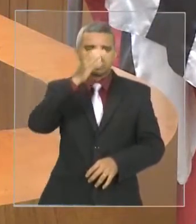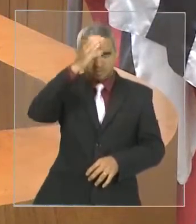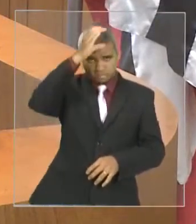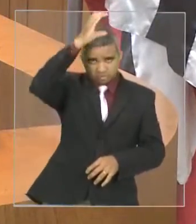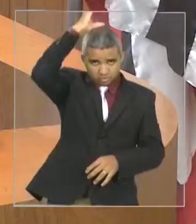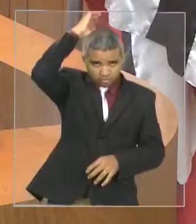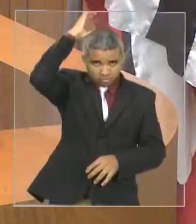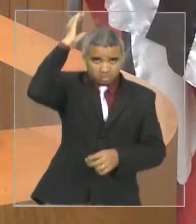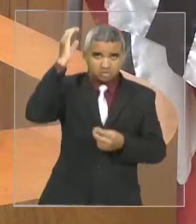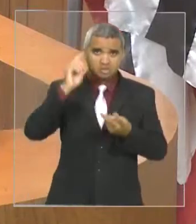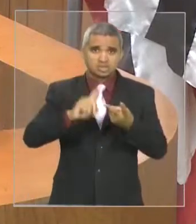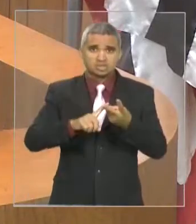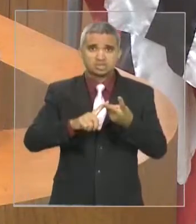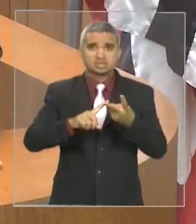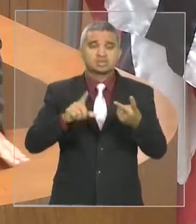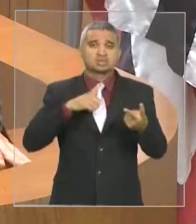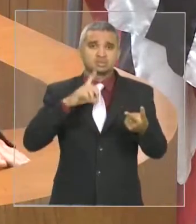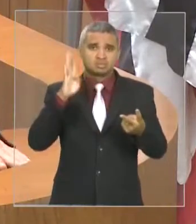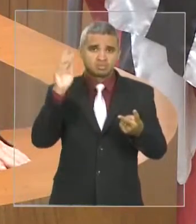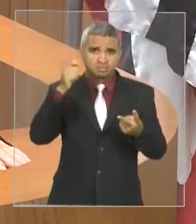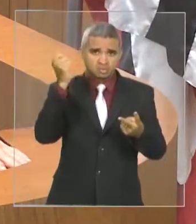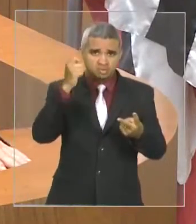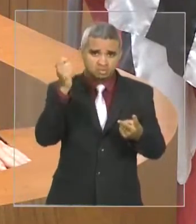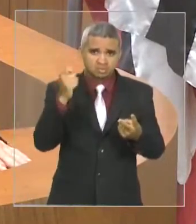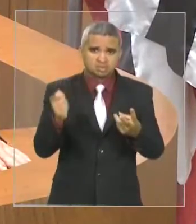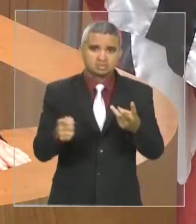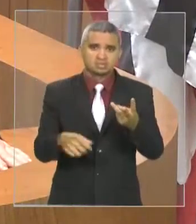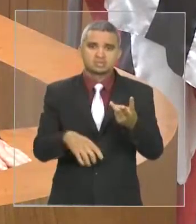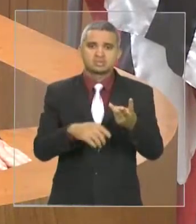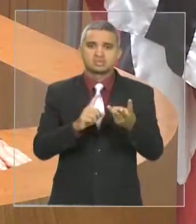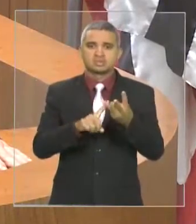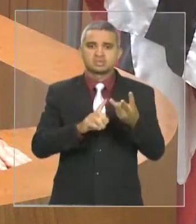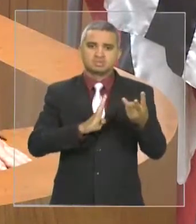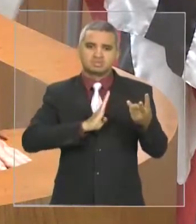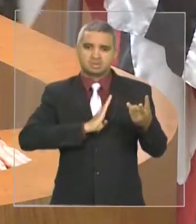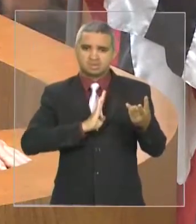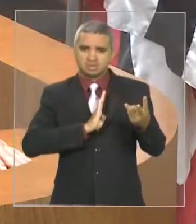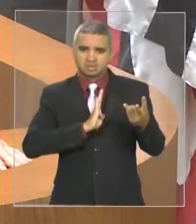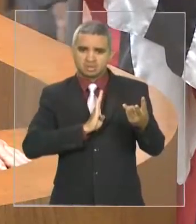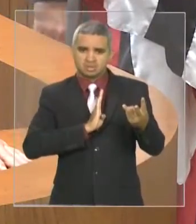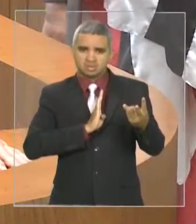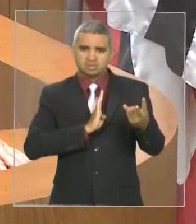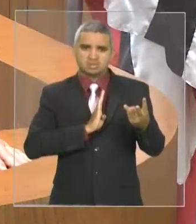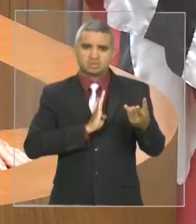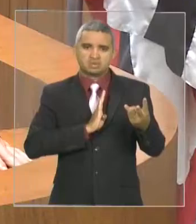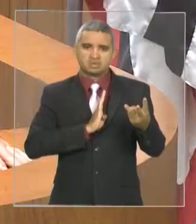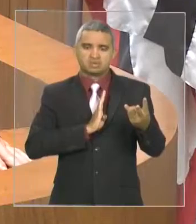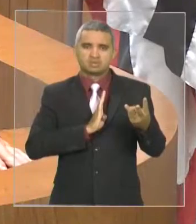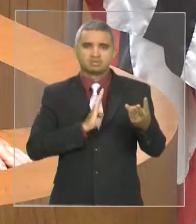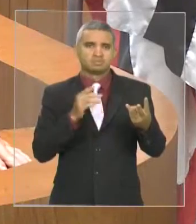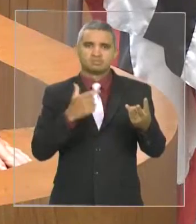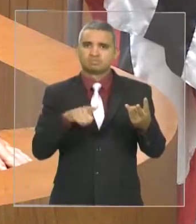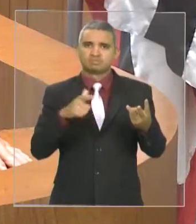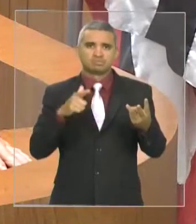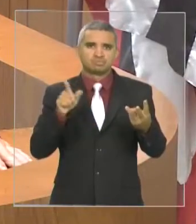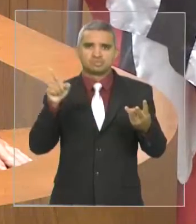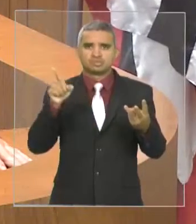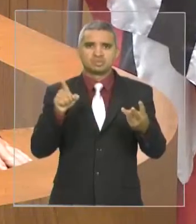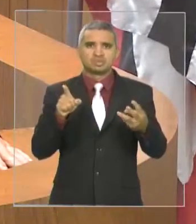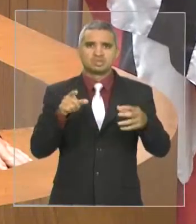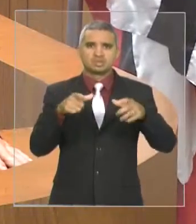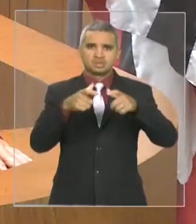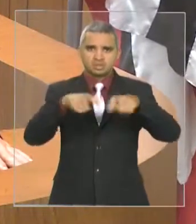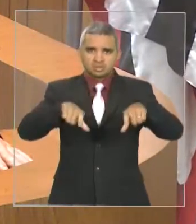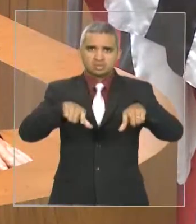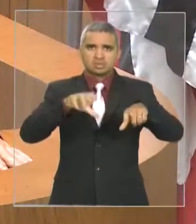como Barra do Corda, como Bacabal, que infelizmente não temos hoje o Correão funcionando,